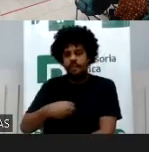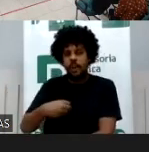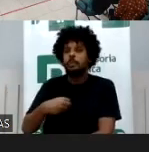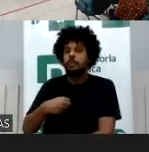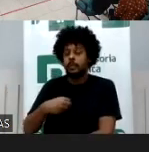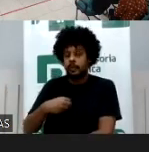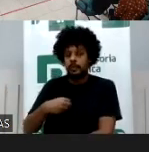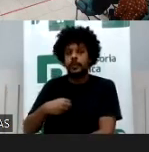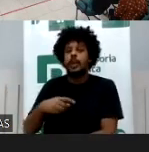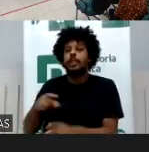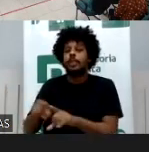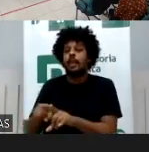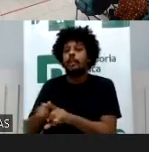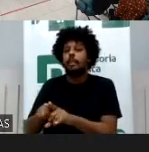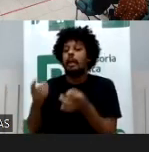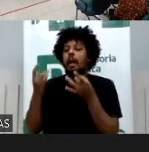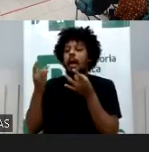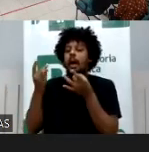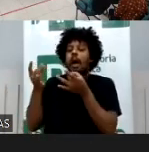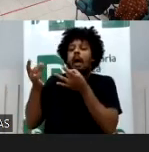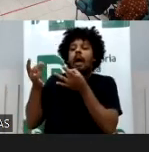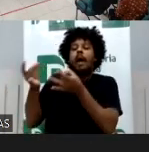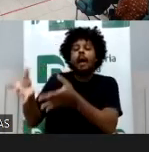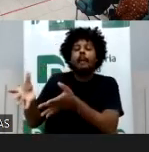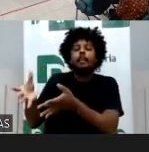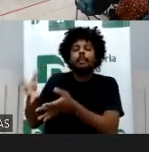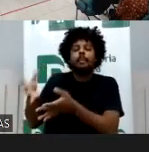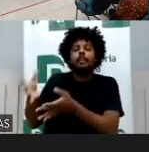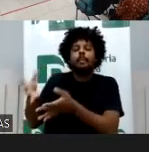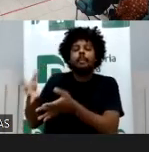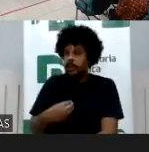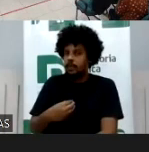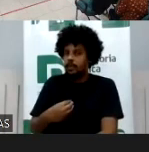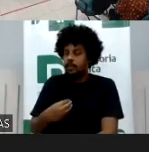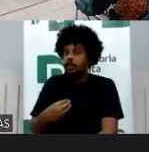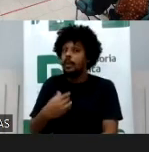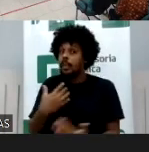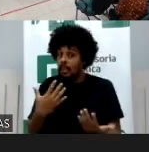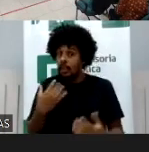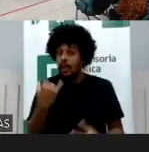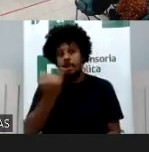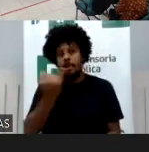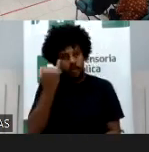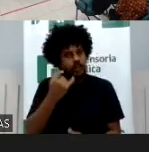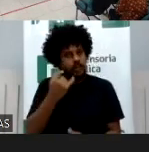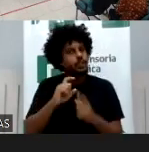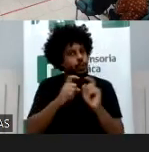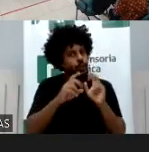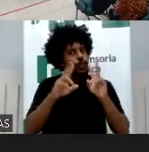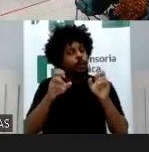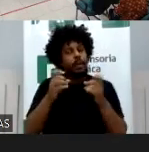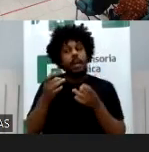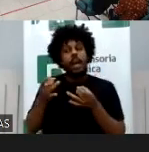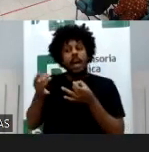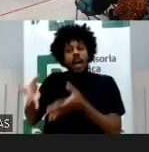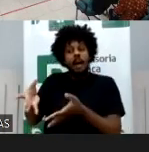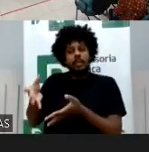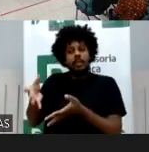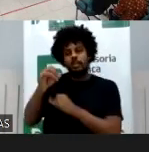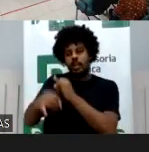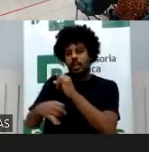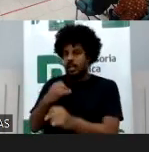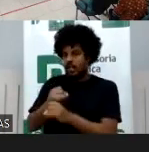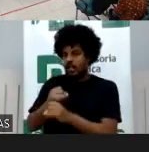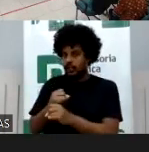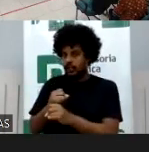Esse artigo e esse inciso super importantes para discussão de abandono digital, que já se conecta com o que a gente está dizendo aqui, tá?